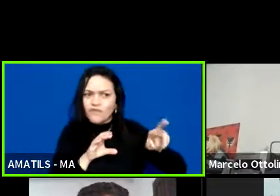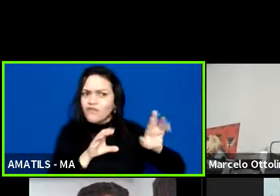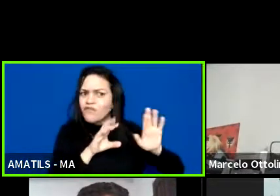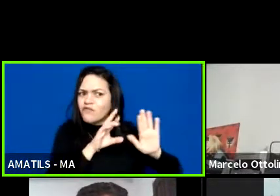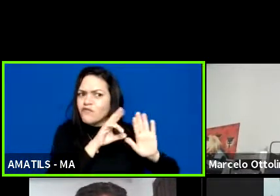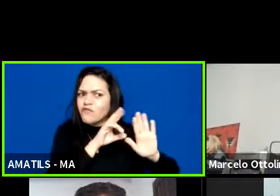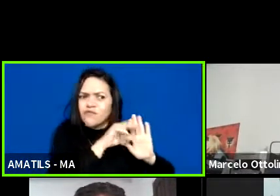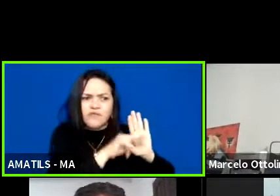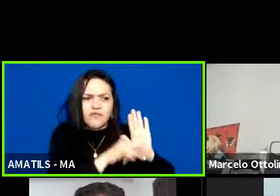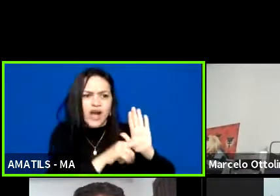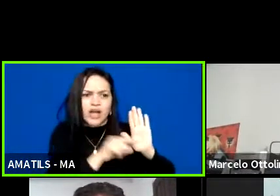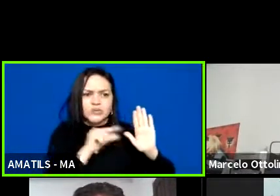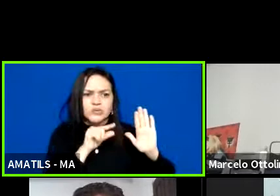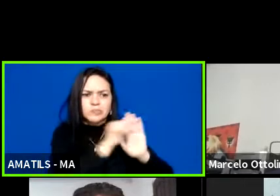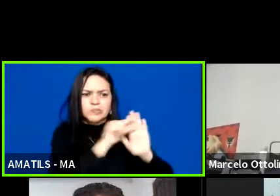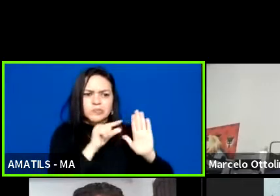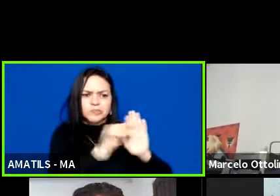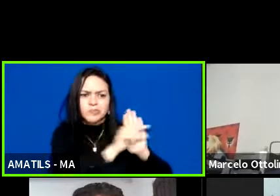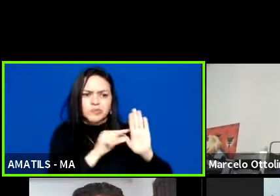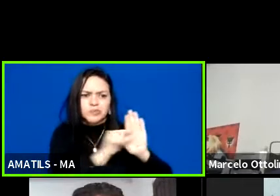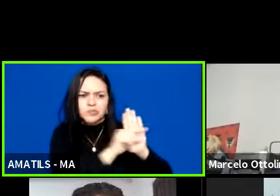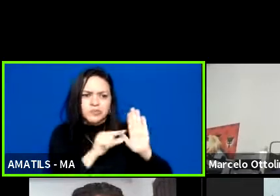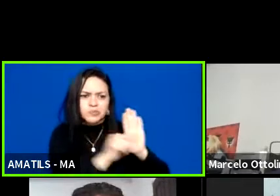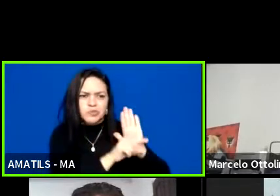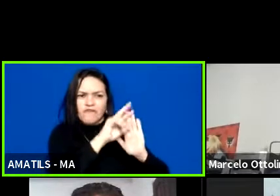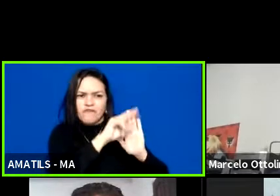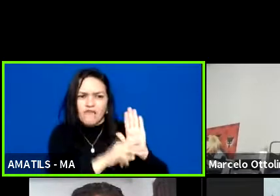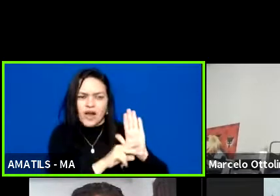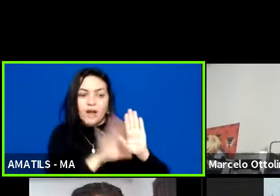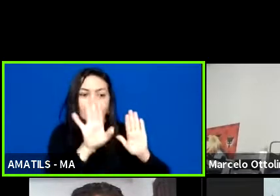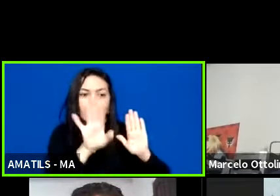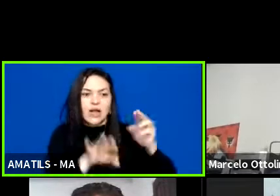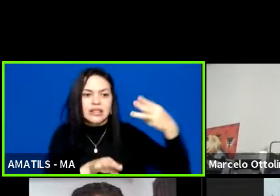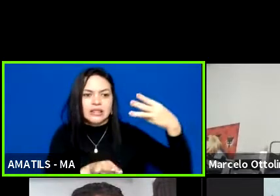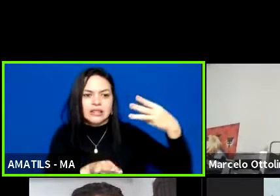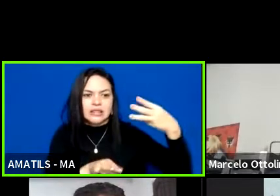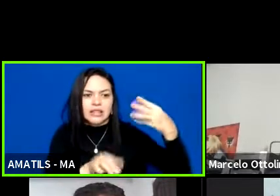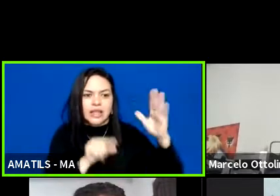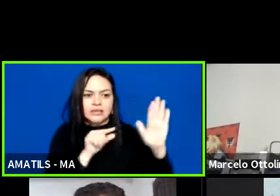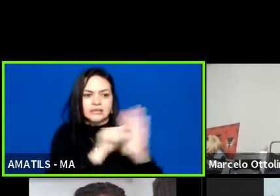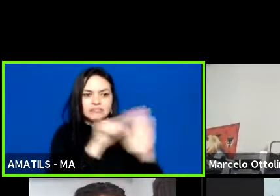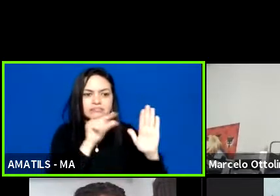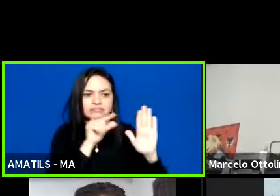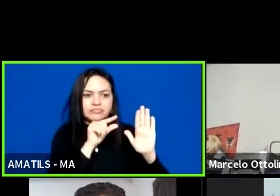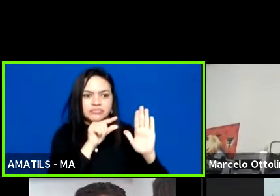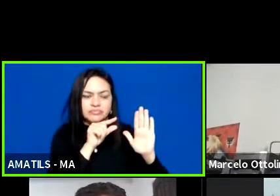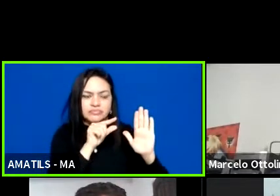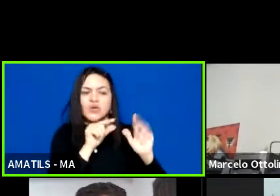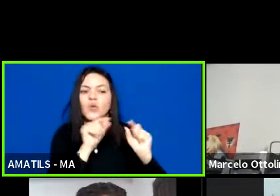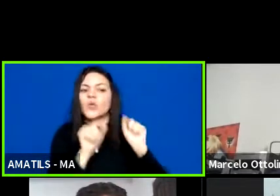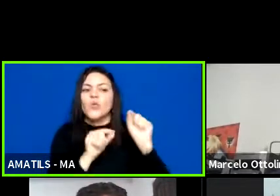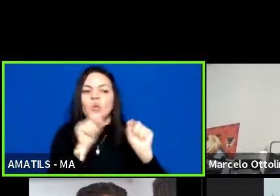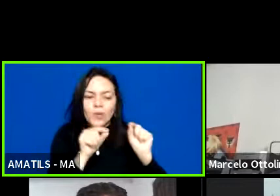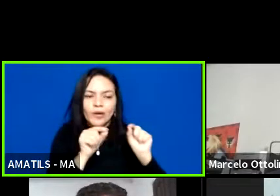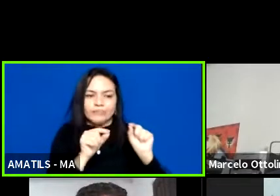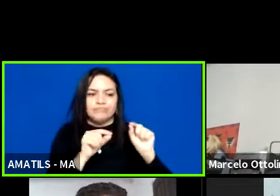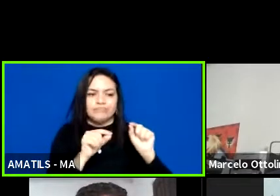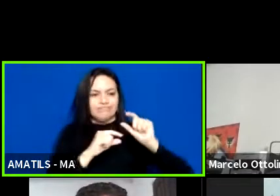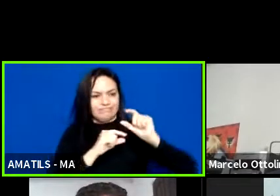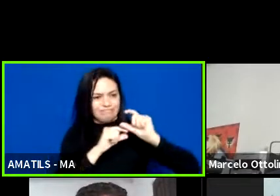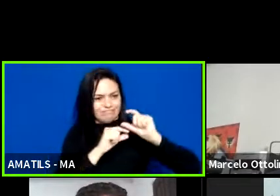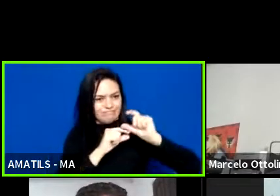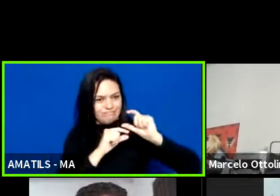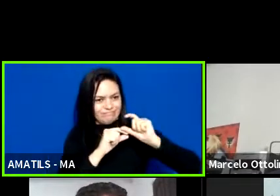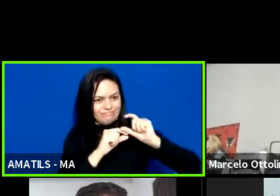vou grifar especificamente três deles. O primeiro de esporte educacional o